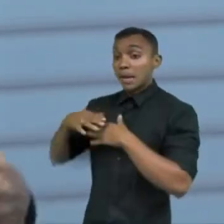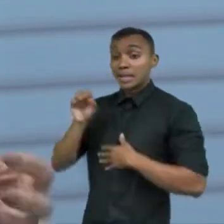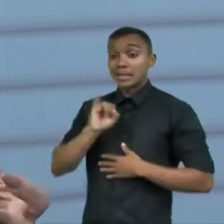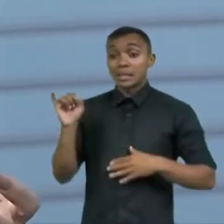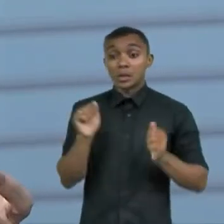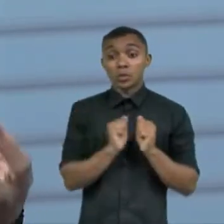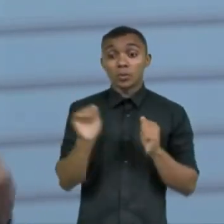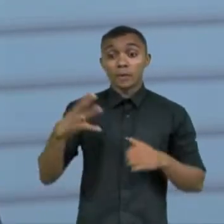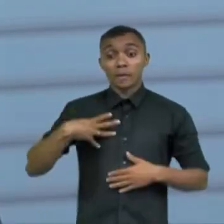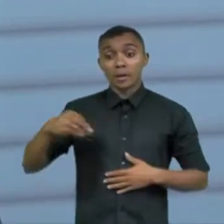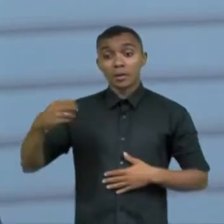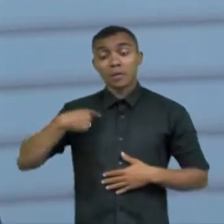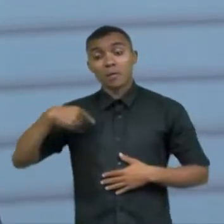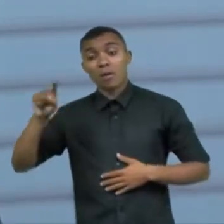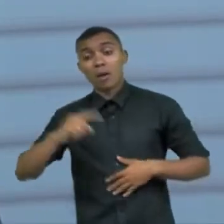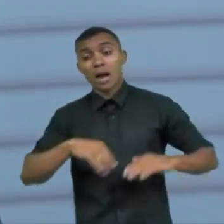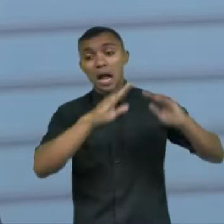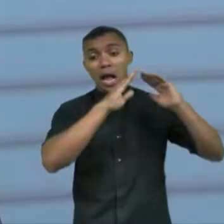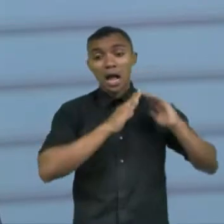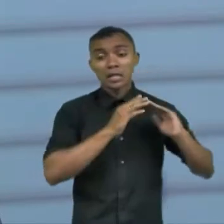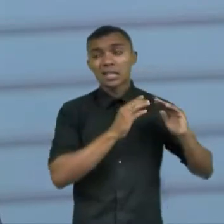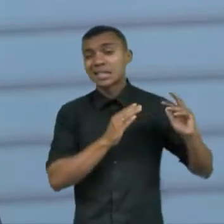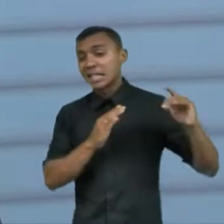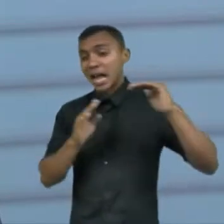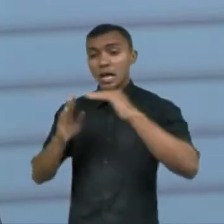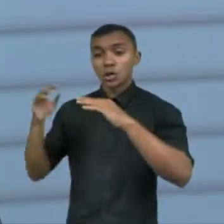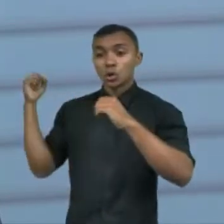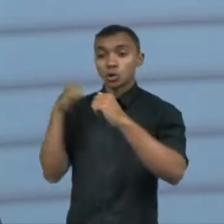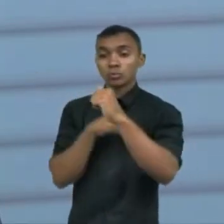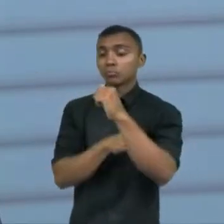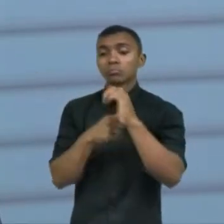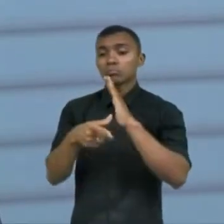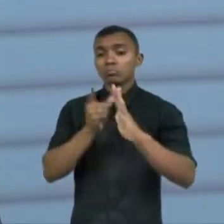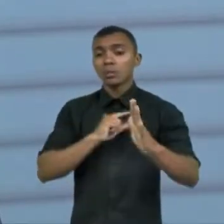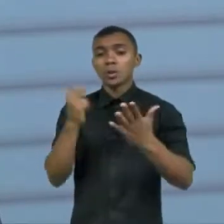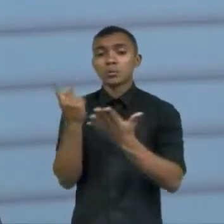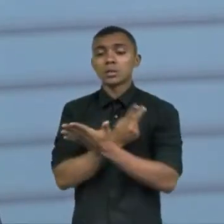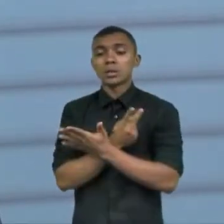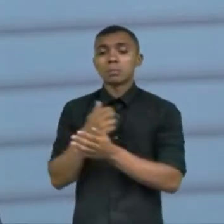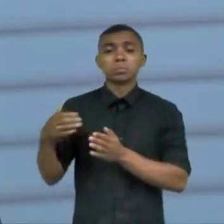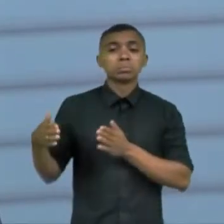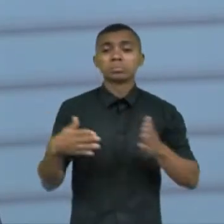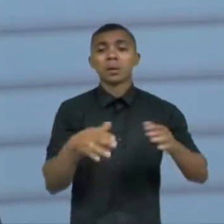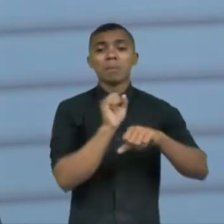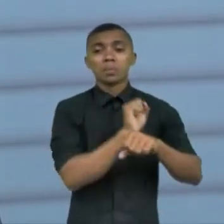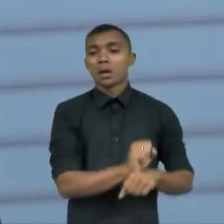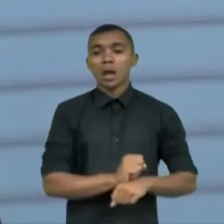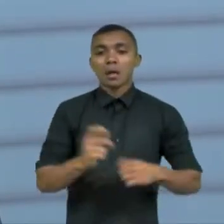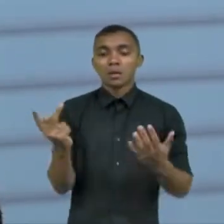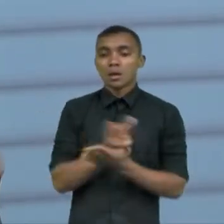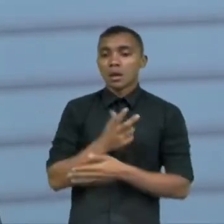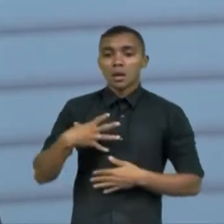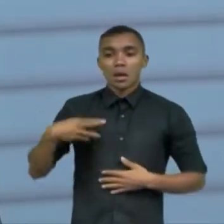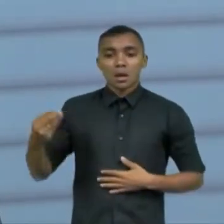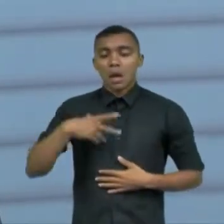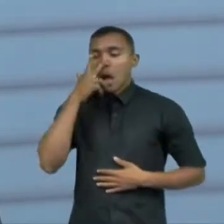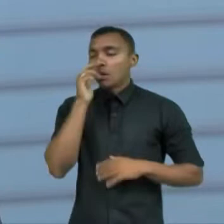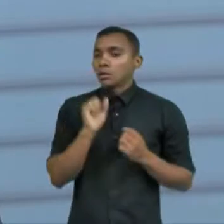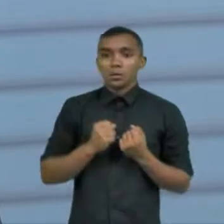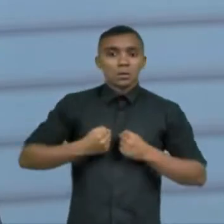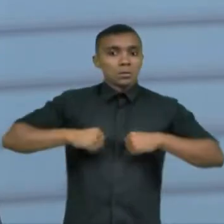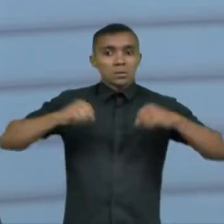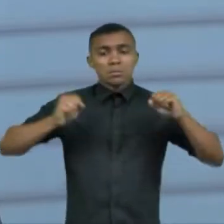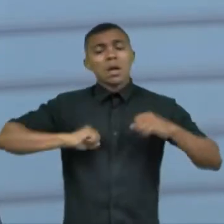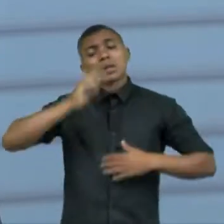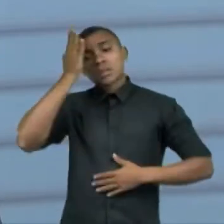filha para ir de casa para o shopping e parasse em algum lugar ela entrava em crise ela sabia que ia ao